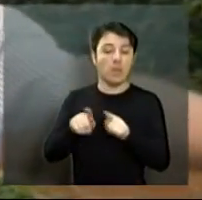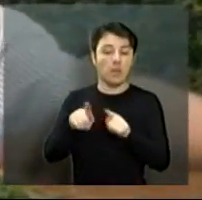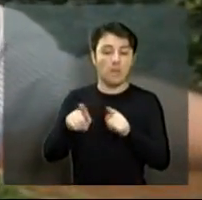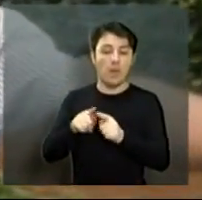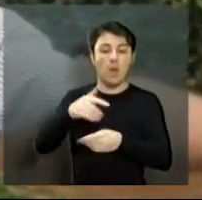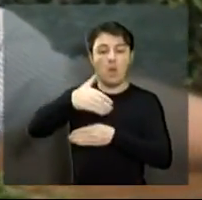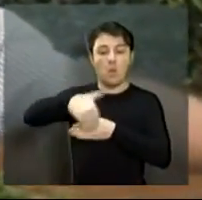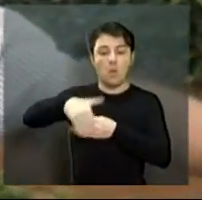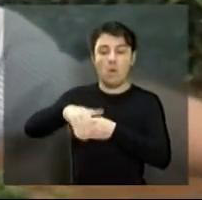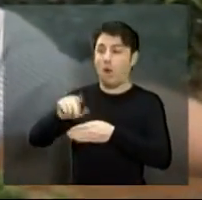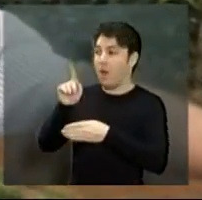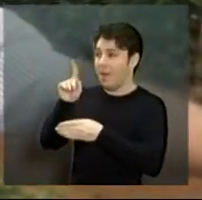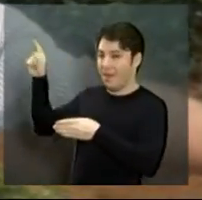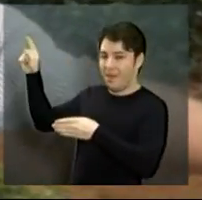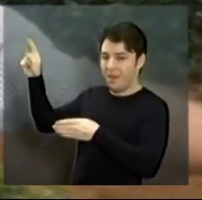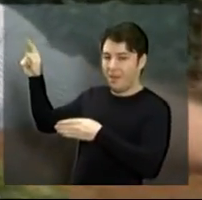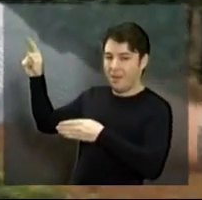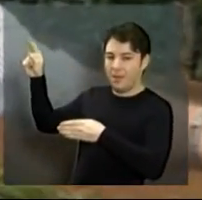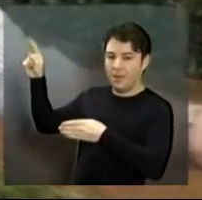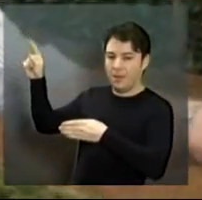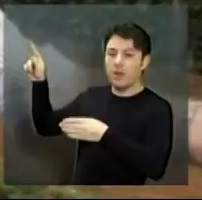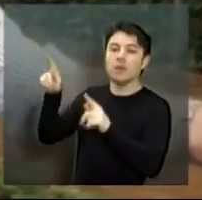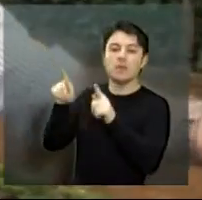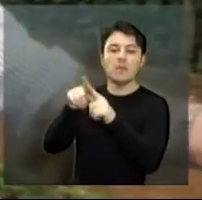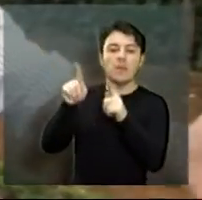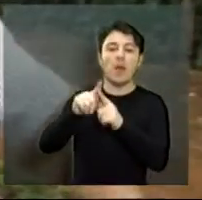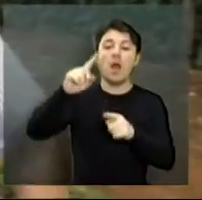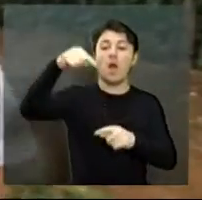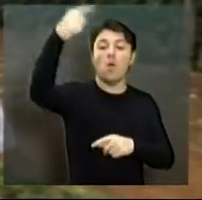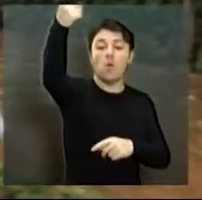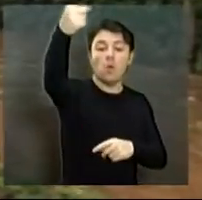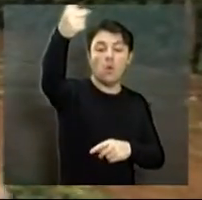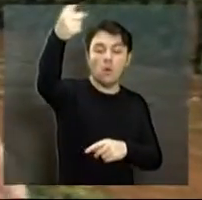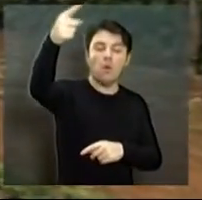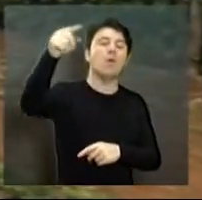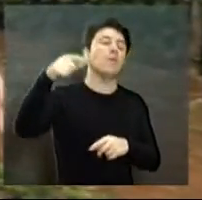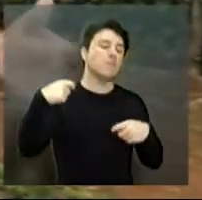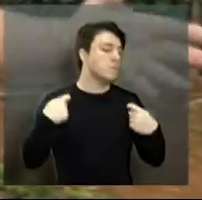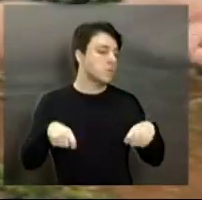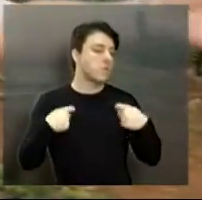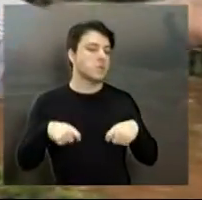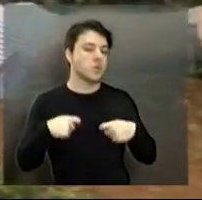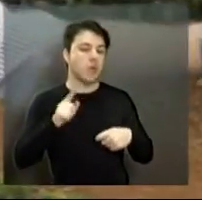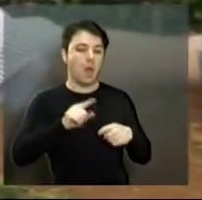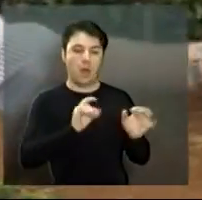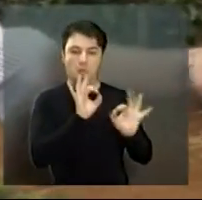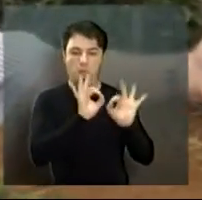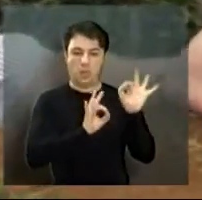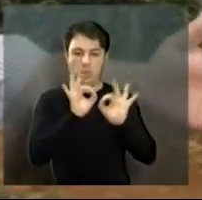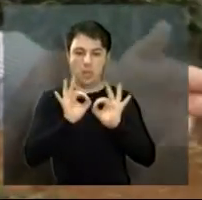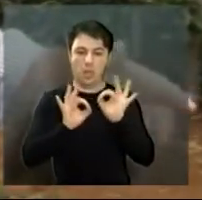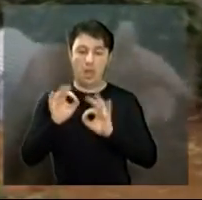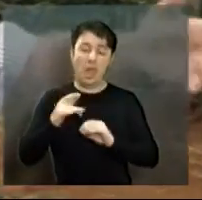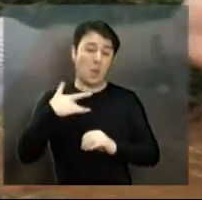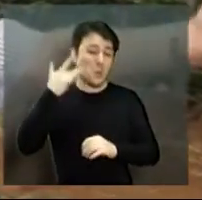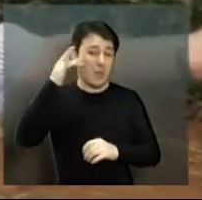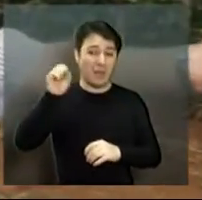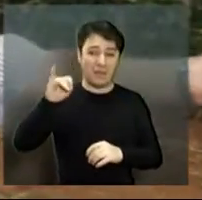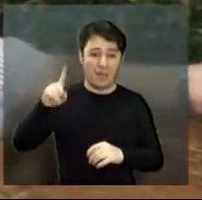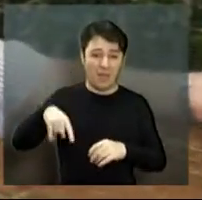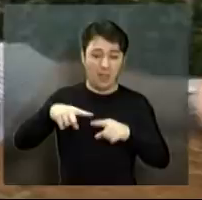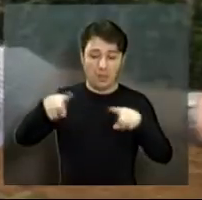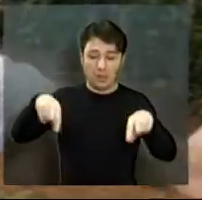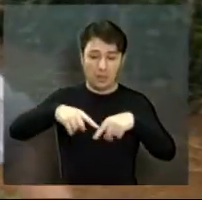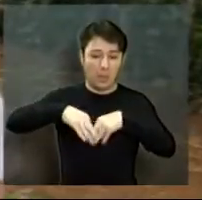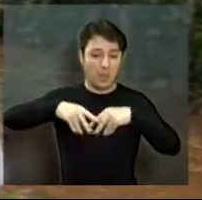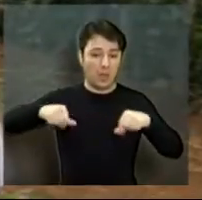dessa Avenida Alexandre Rodrigues dos Santos, eu não sei se é uma área particular, vou